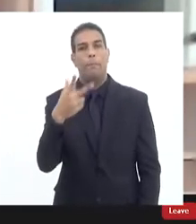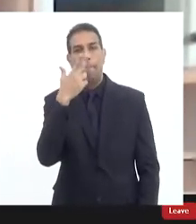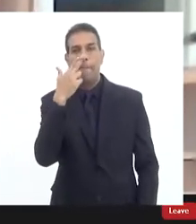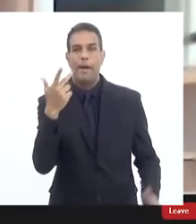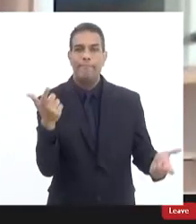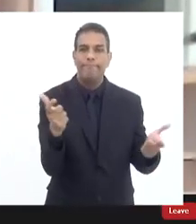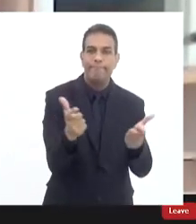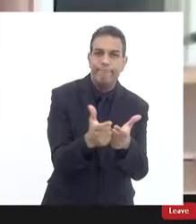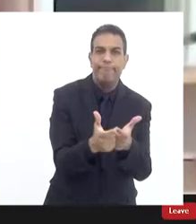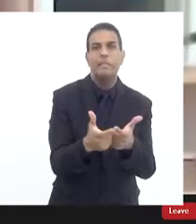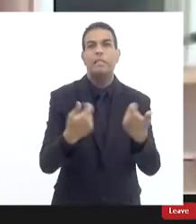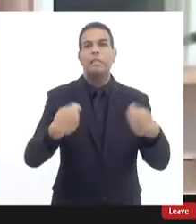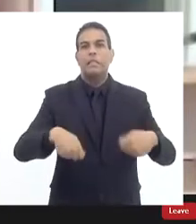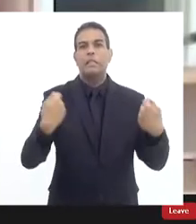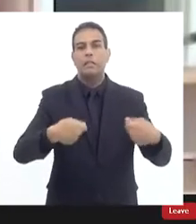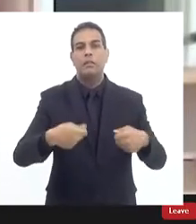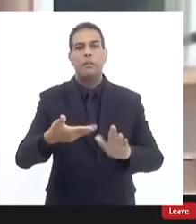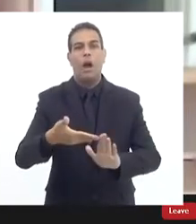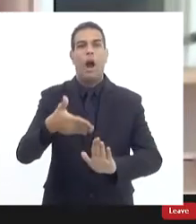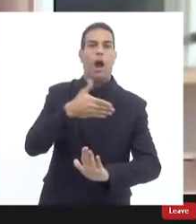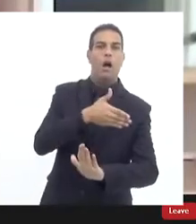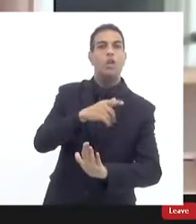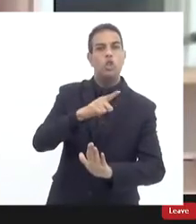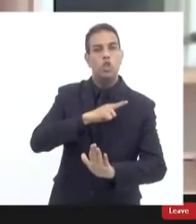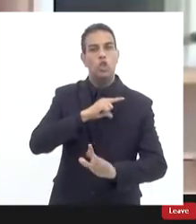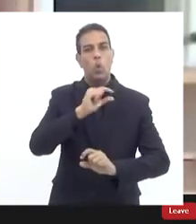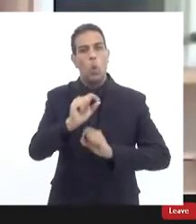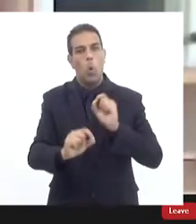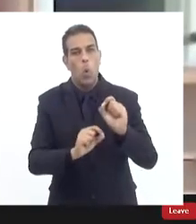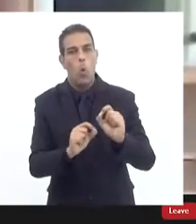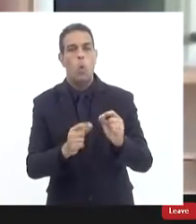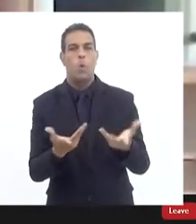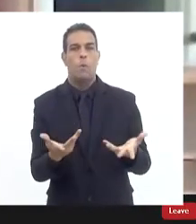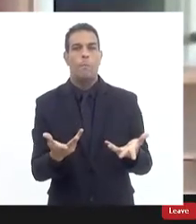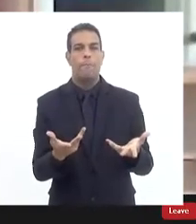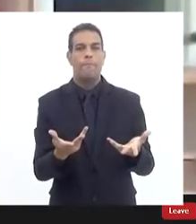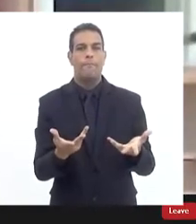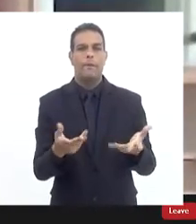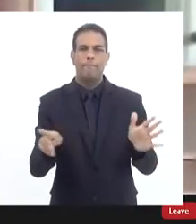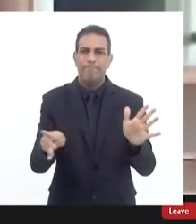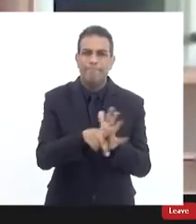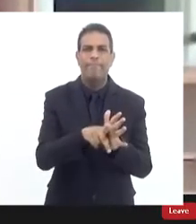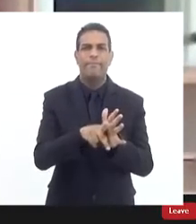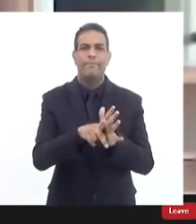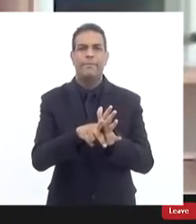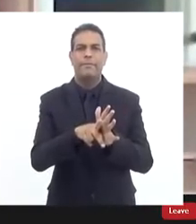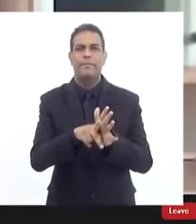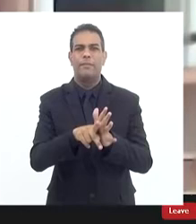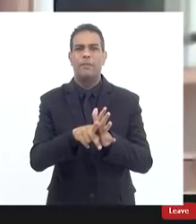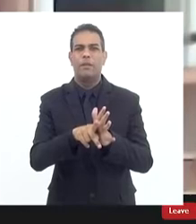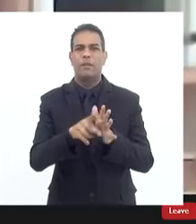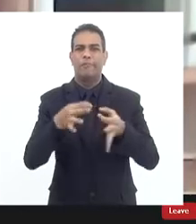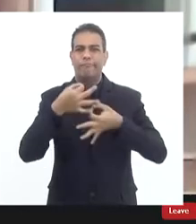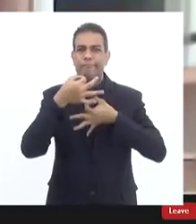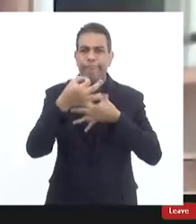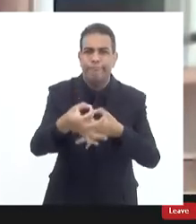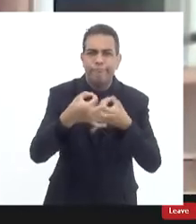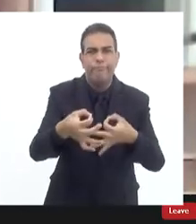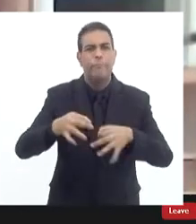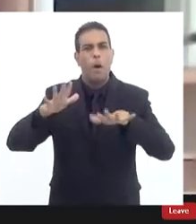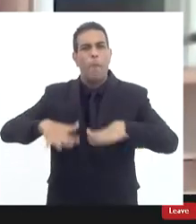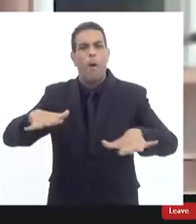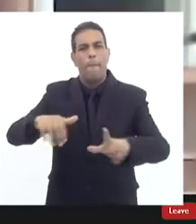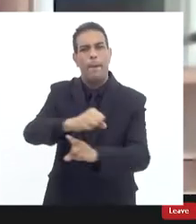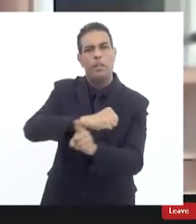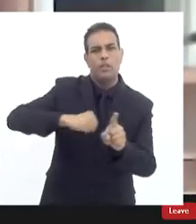da demanda que existia antes até por conta dos próprios relatos dos movimentos sociais que acompanham